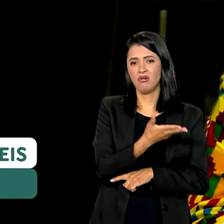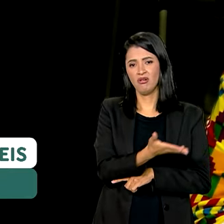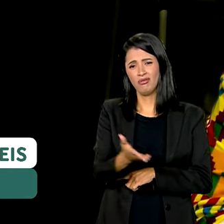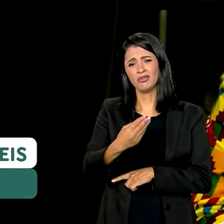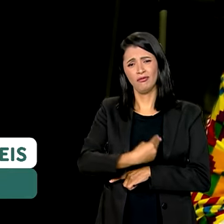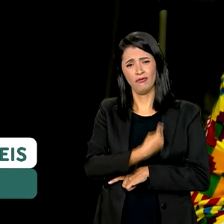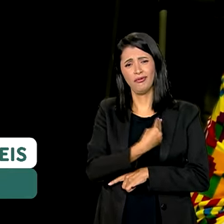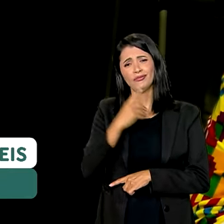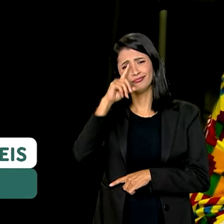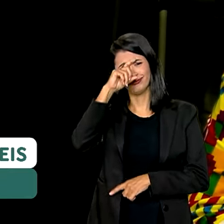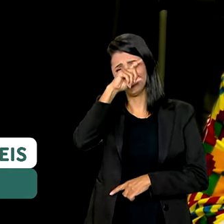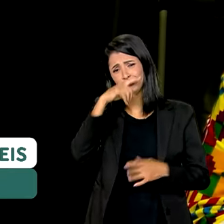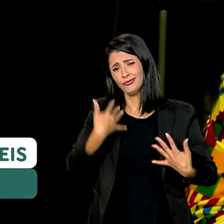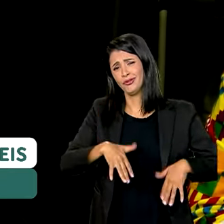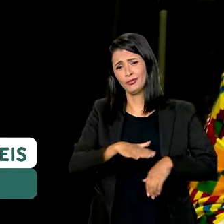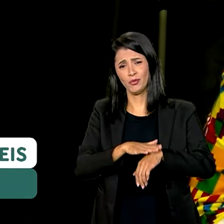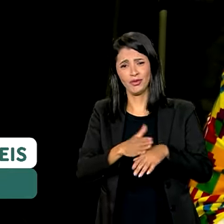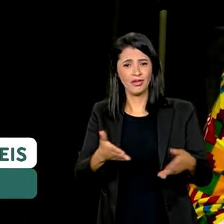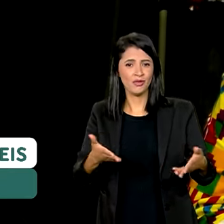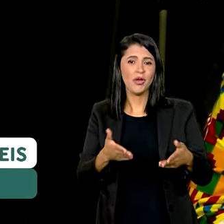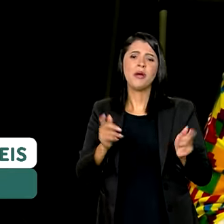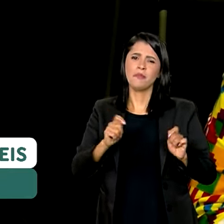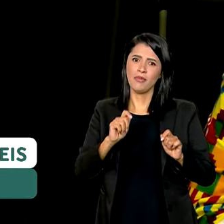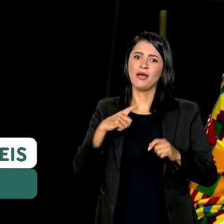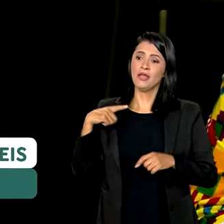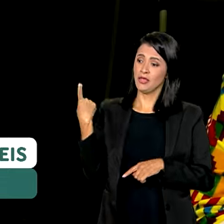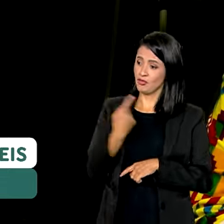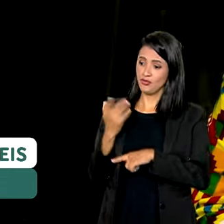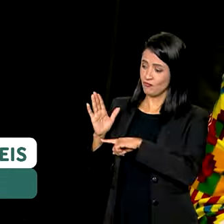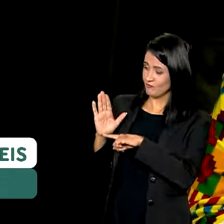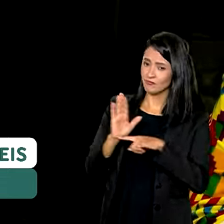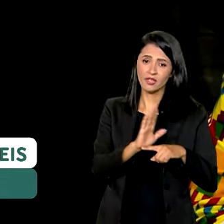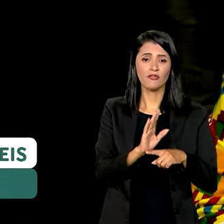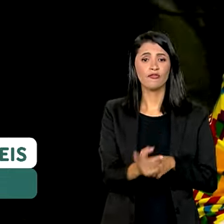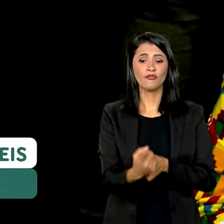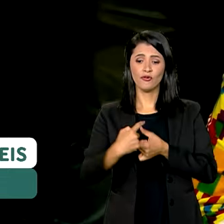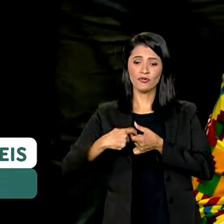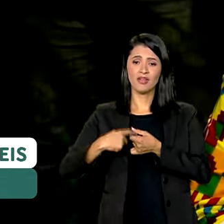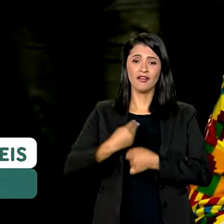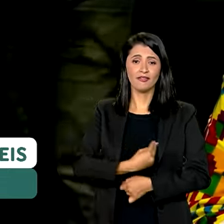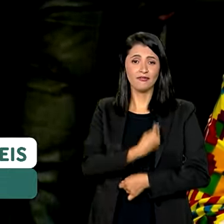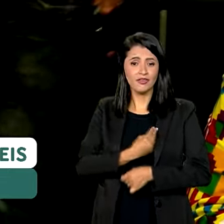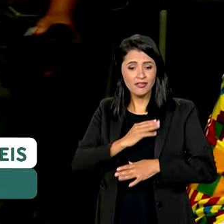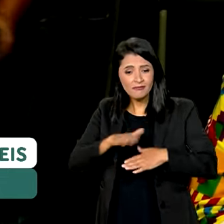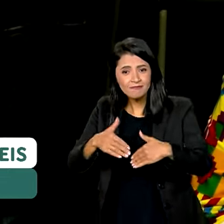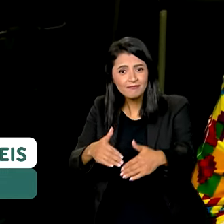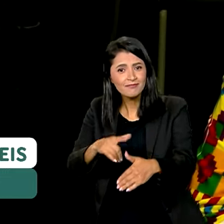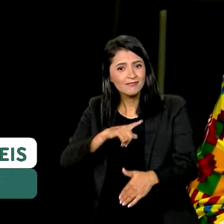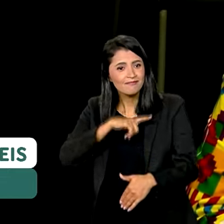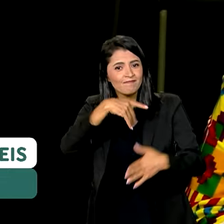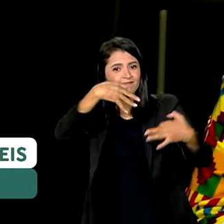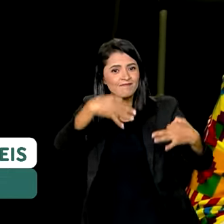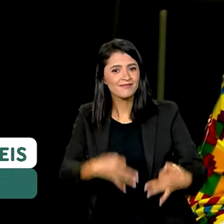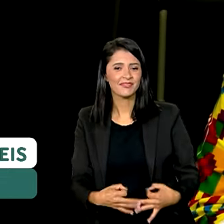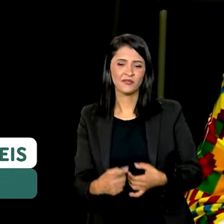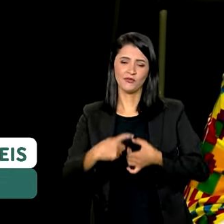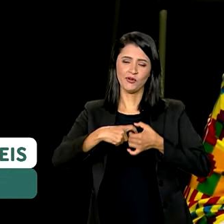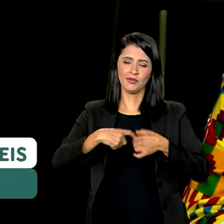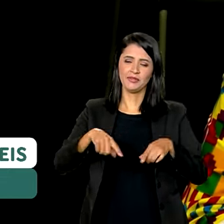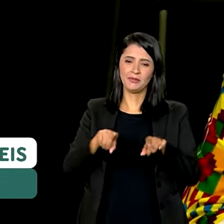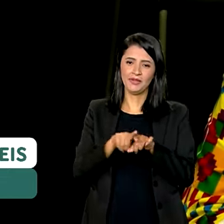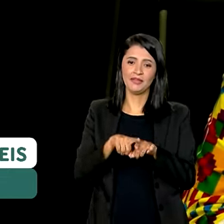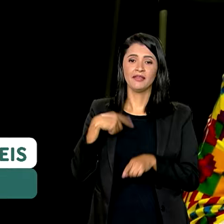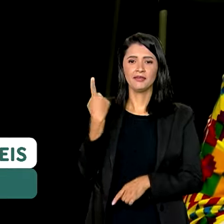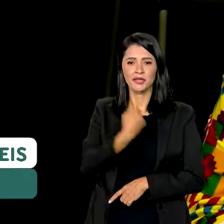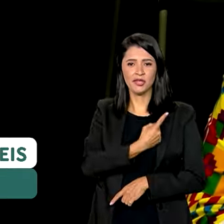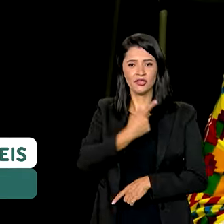estão numa situação de maior dificuldade momentânea, mas que podem, com a nossa ajuda, retomar a trajetória de vida, ter a sua dignidade de volta e